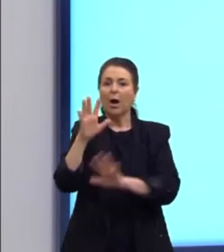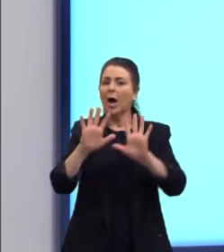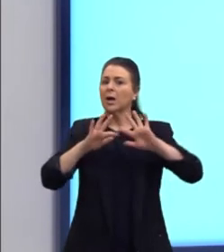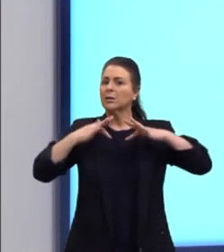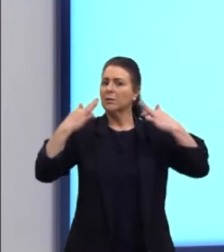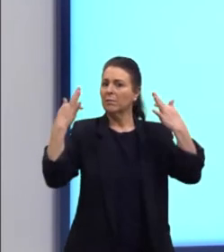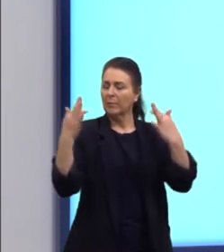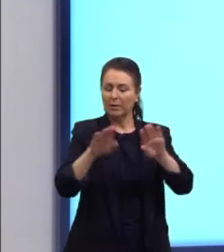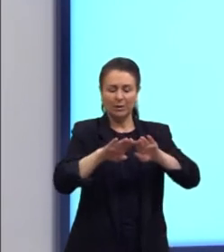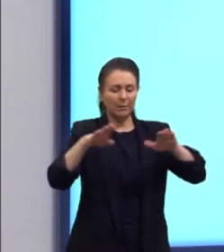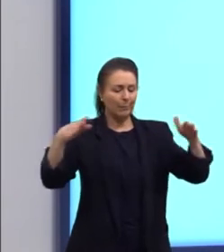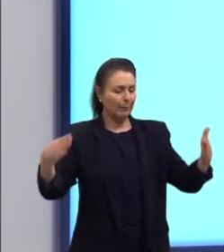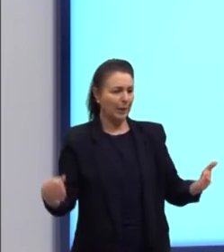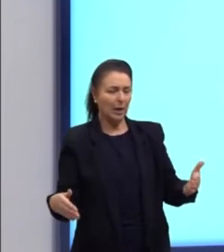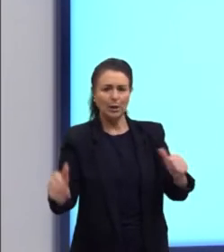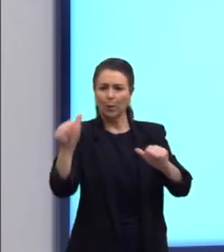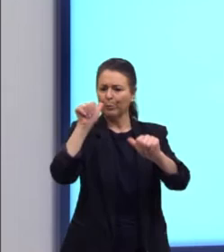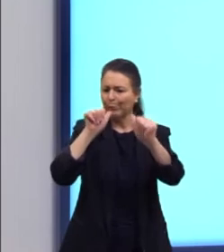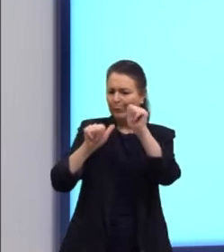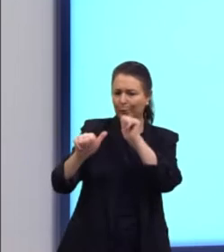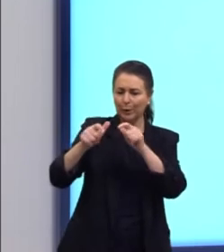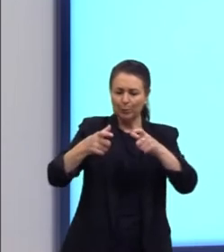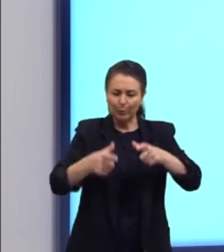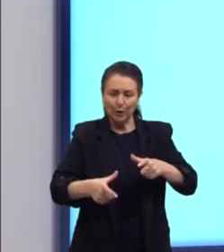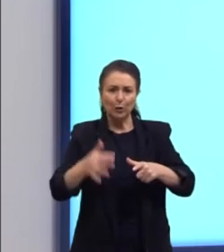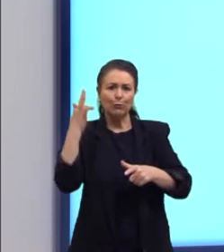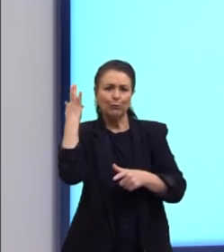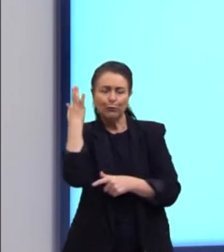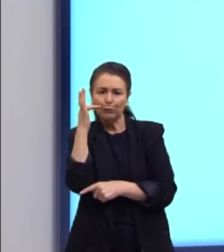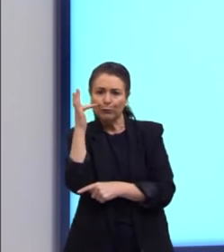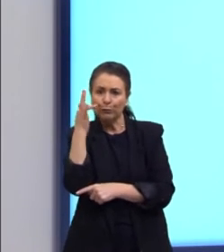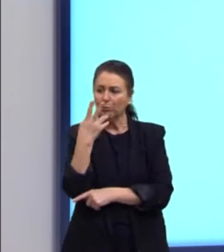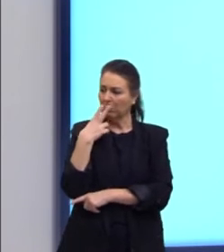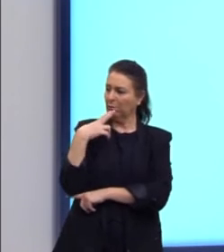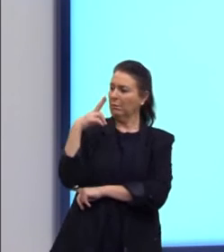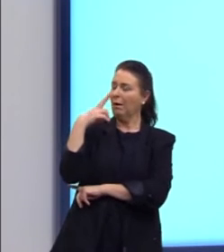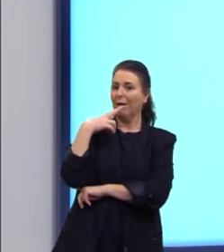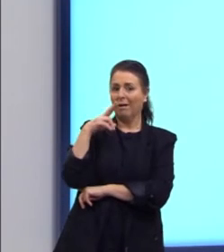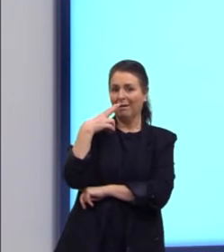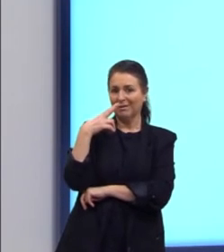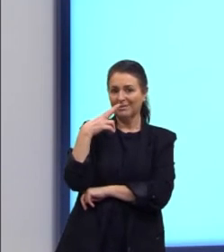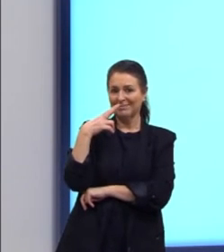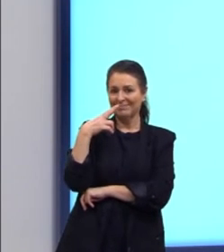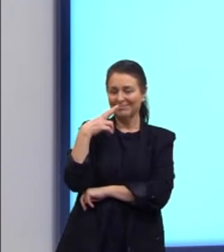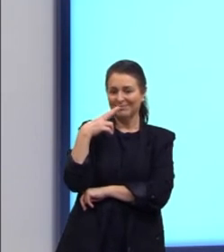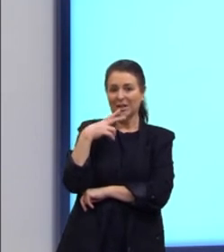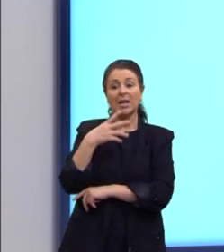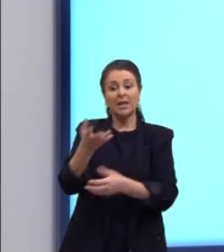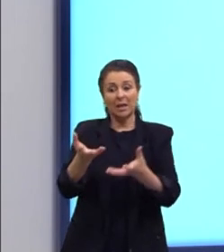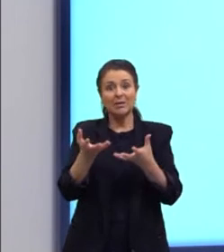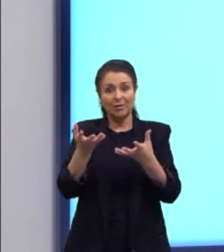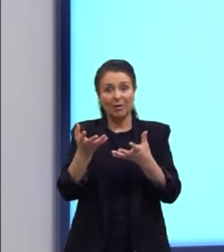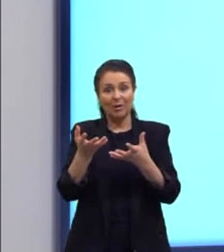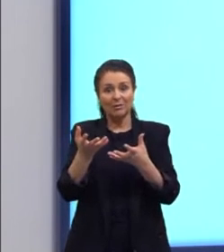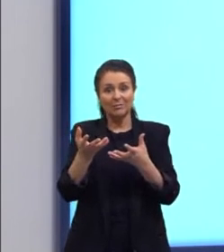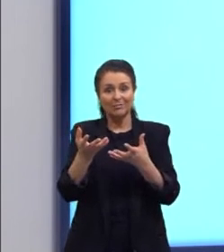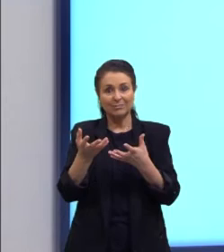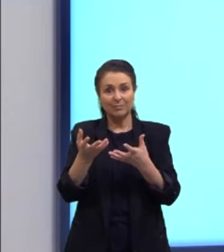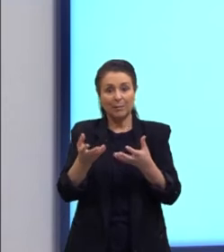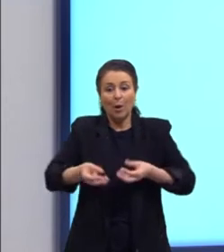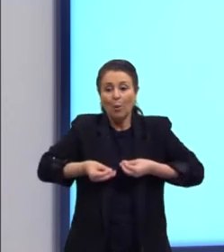bebidas, pratinhos, frutas, cigarros, cigarrilhos favoritos de seus defuntos.